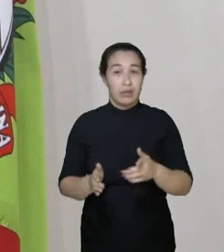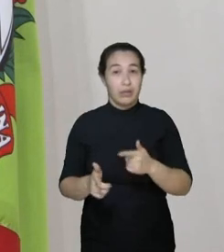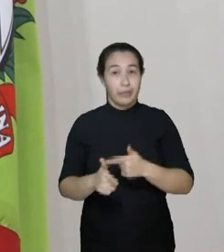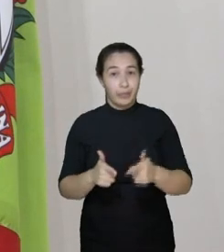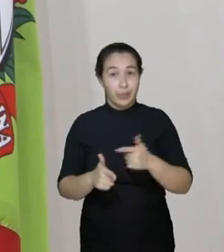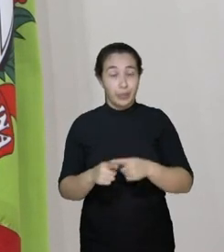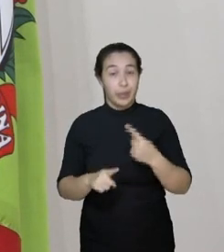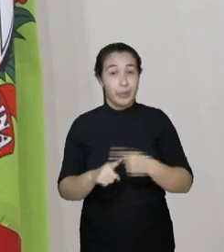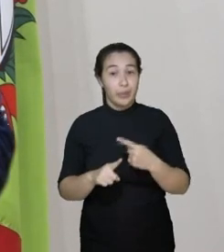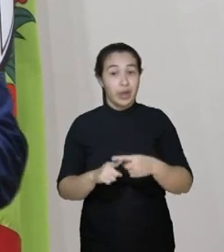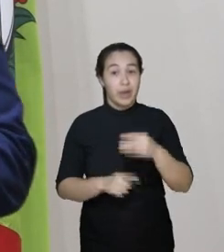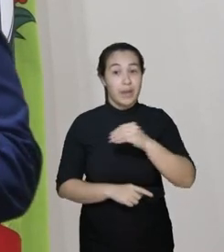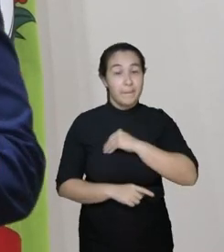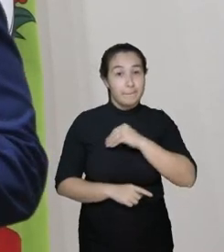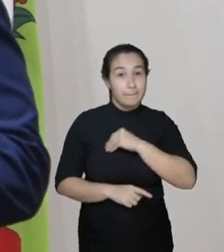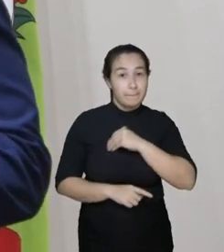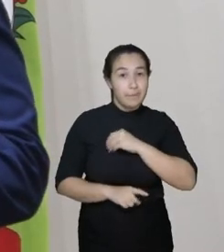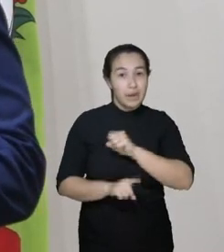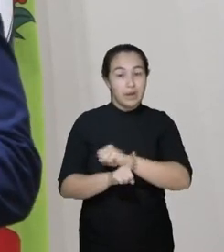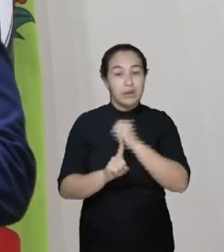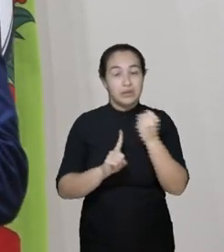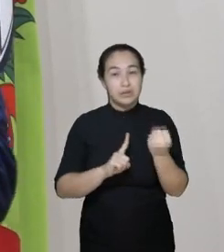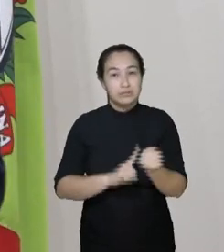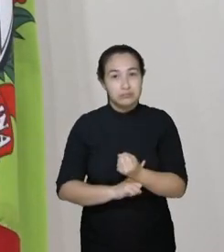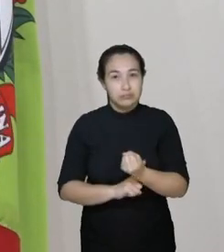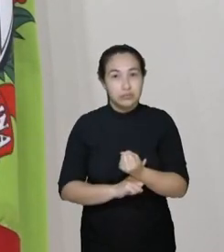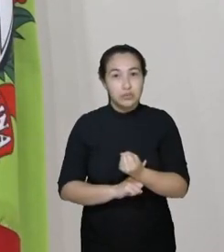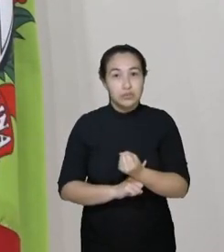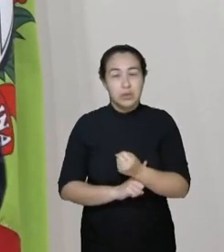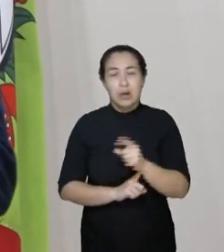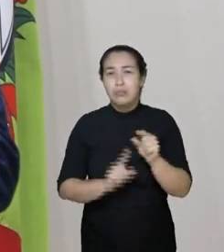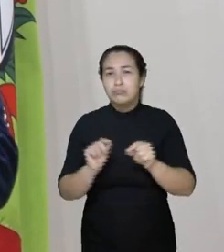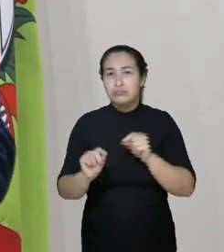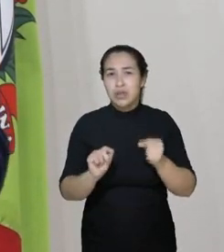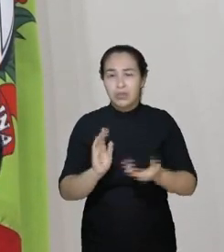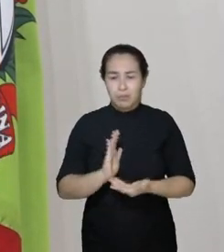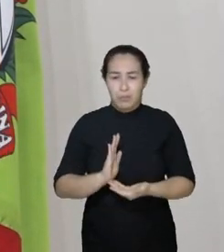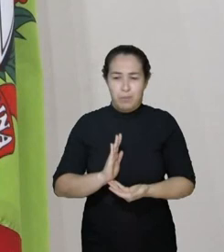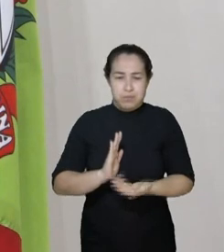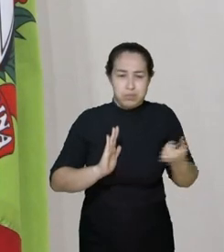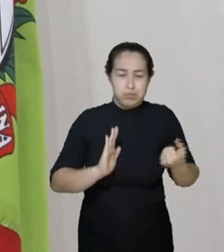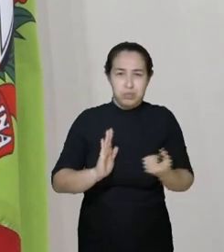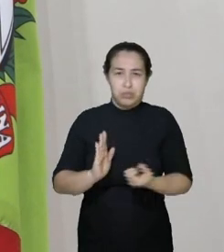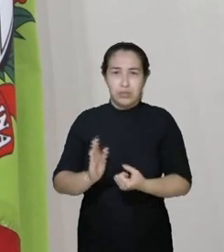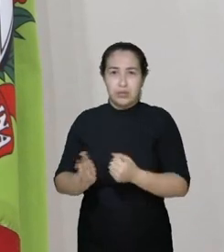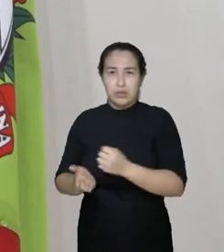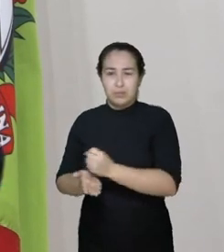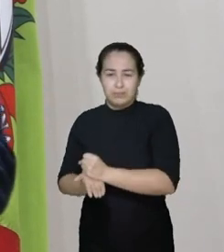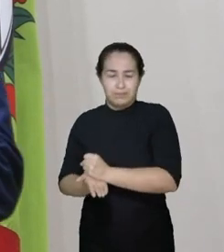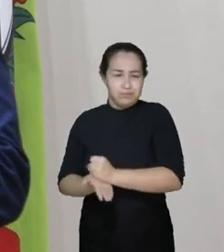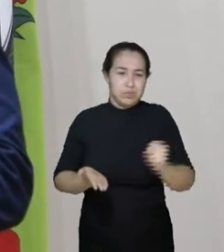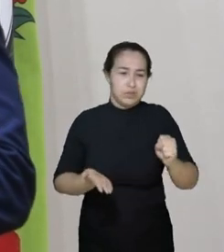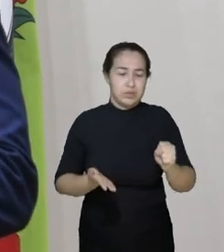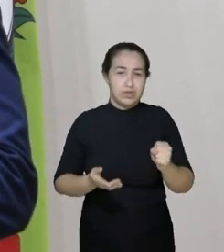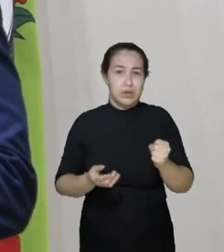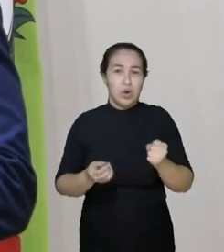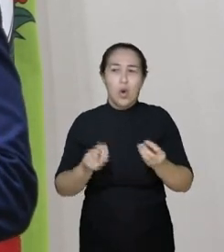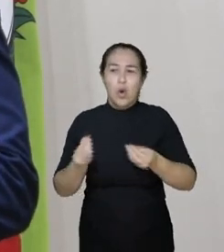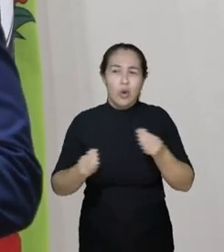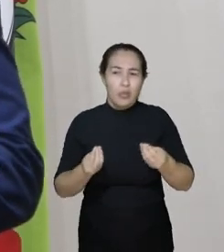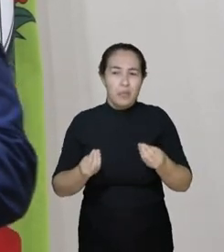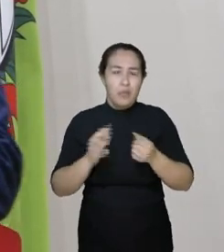pecado social, você não arranca com orações, com